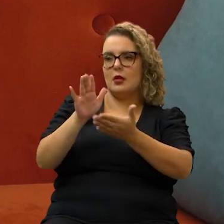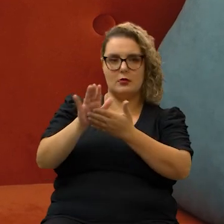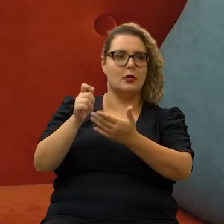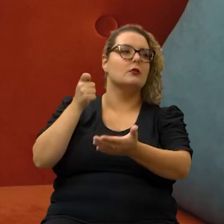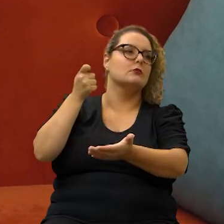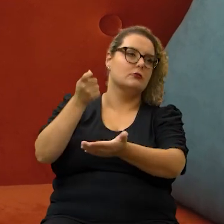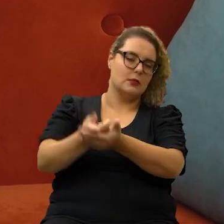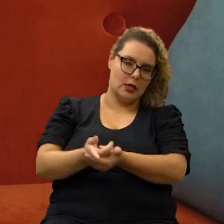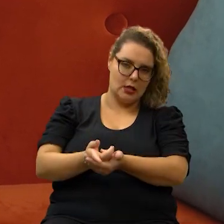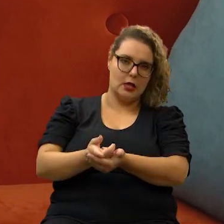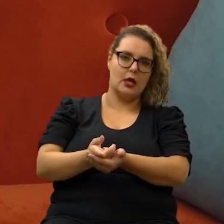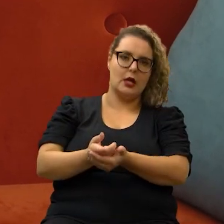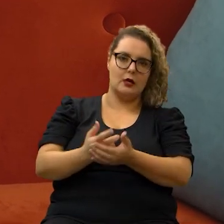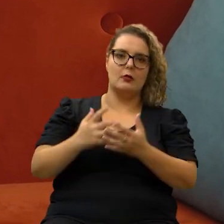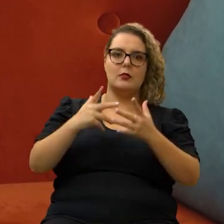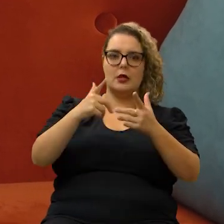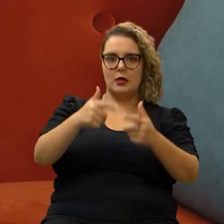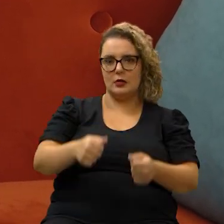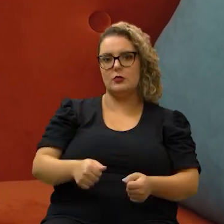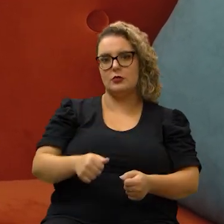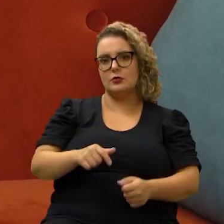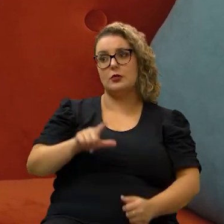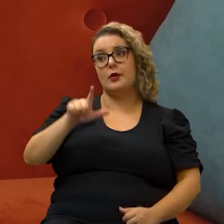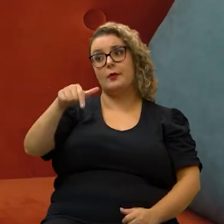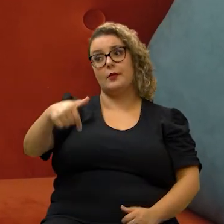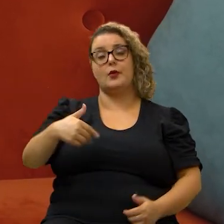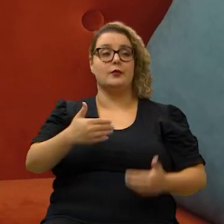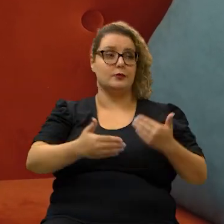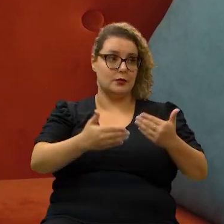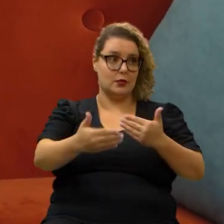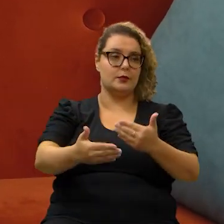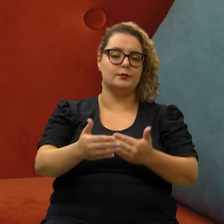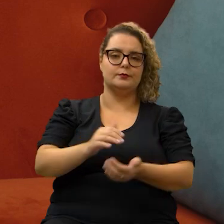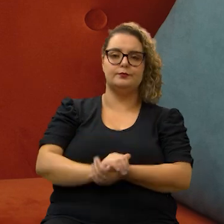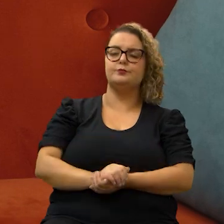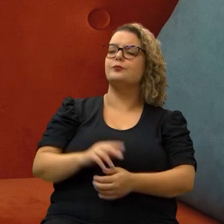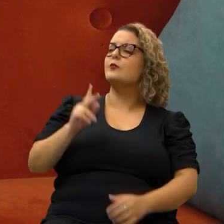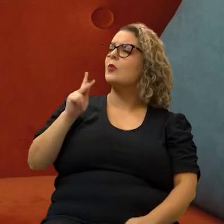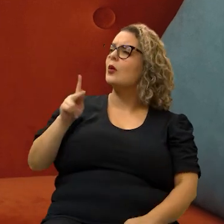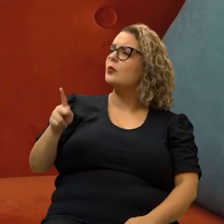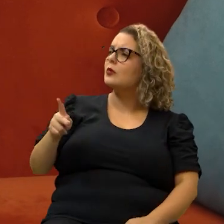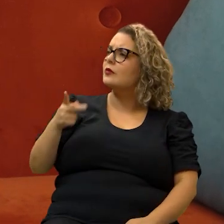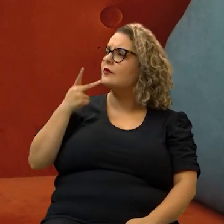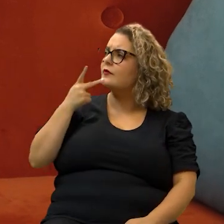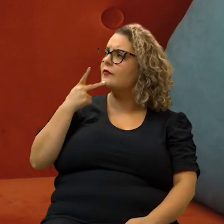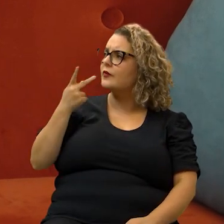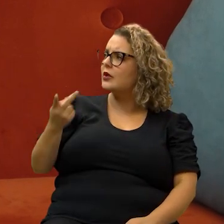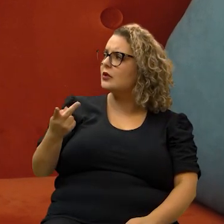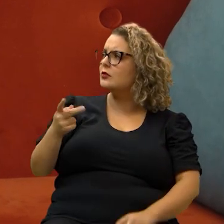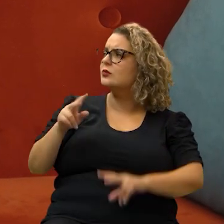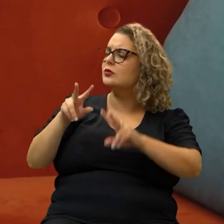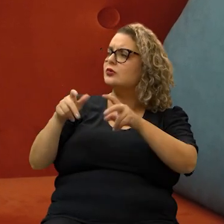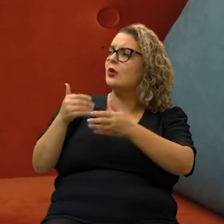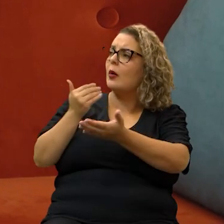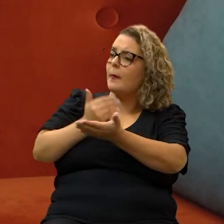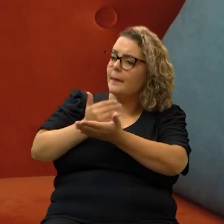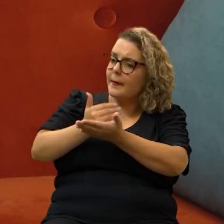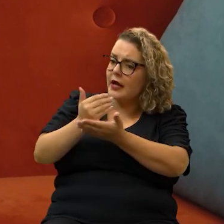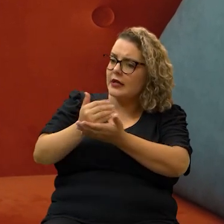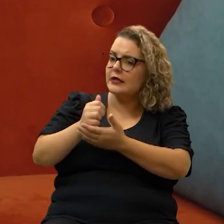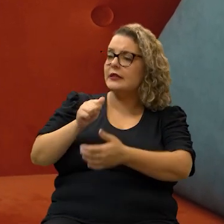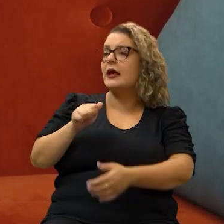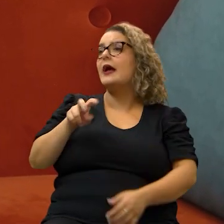aquelas contas que você deixou para pagar ao longo do período do ano Professor, agora falando a respeito dessa questão de